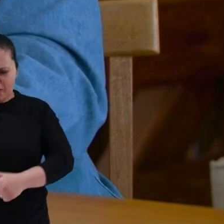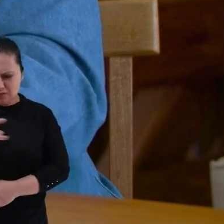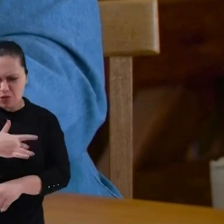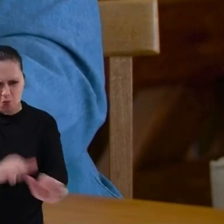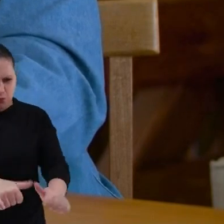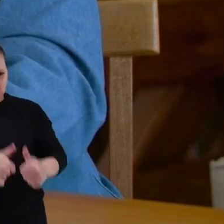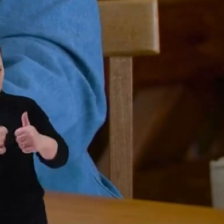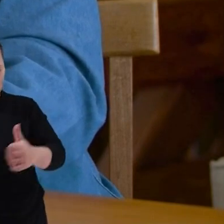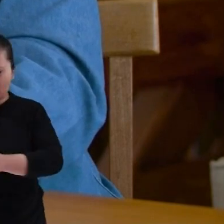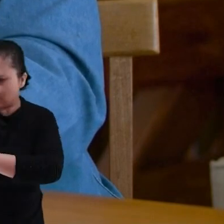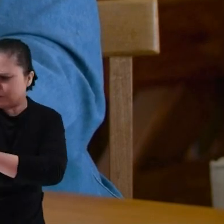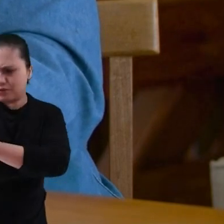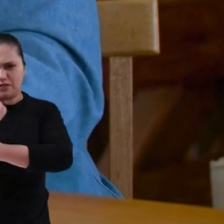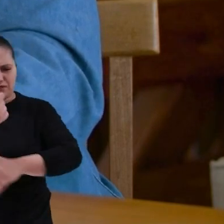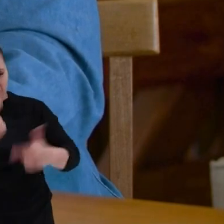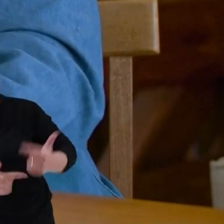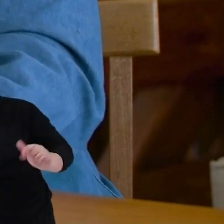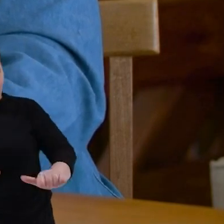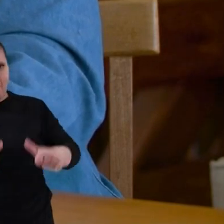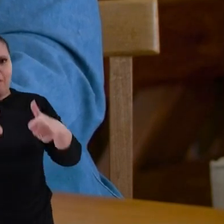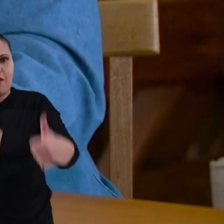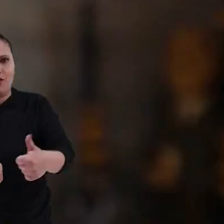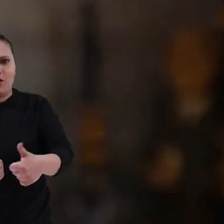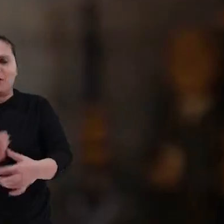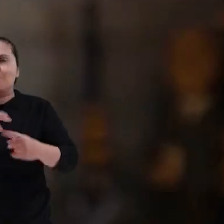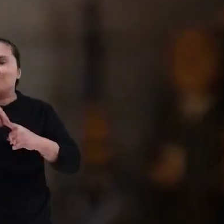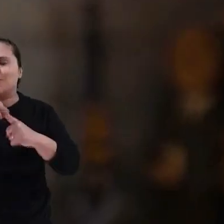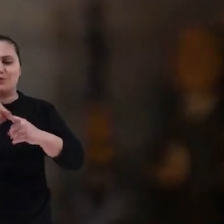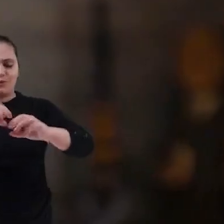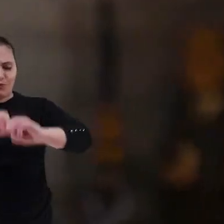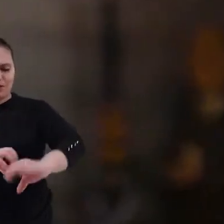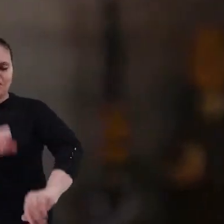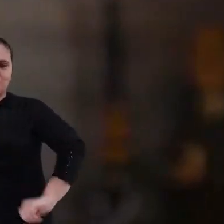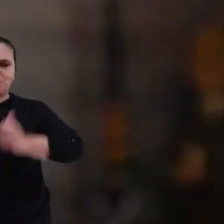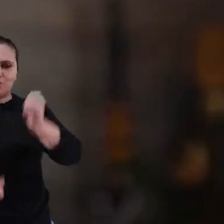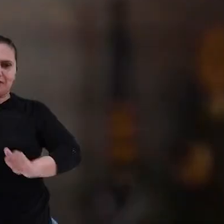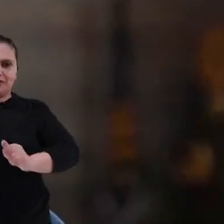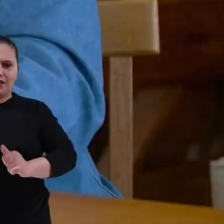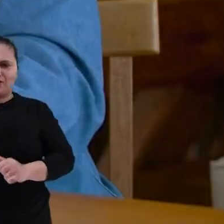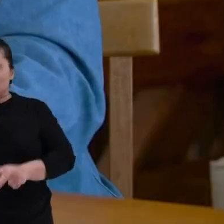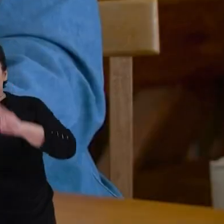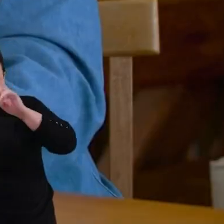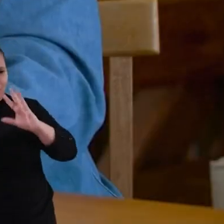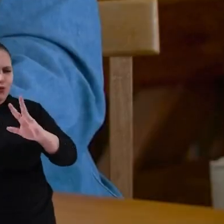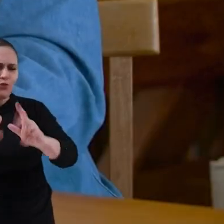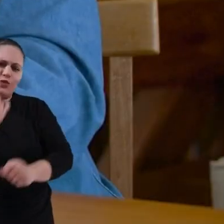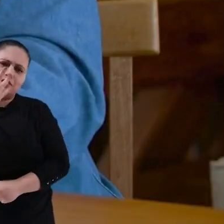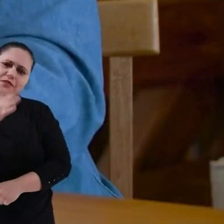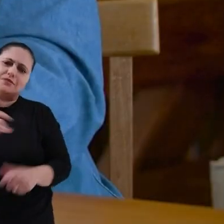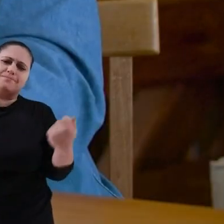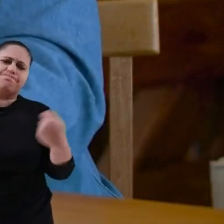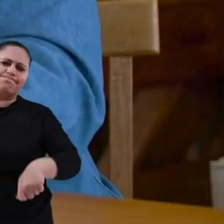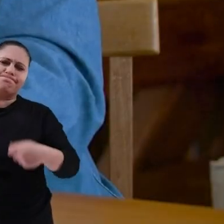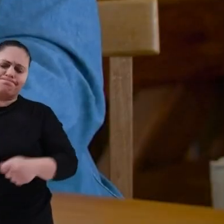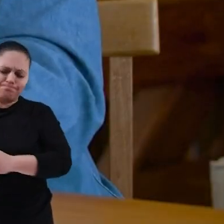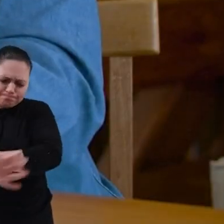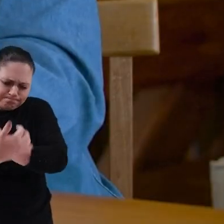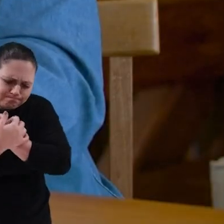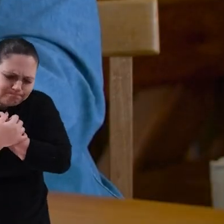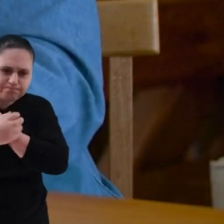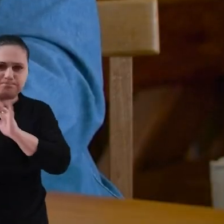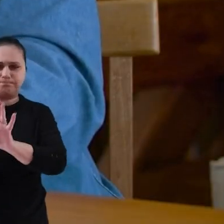Mais emprego, mais segurança E principalmente com a educação de qualidade Vendo todas as crianças que precisam do